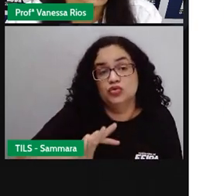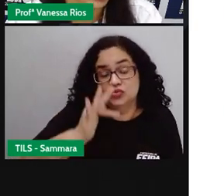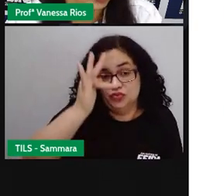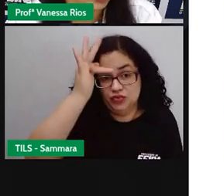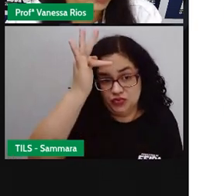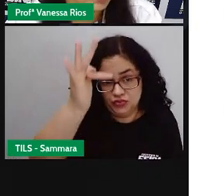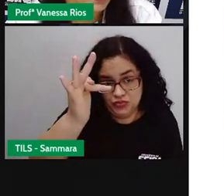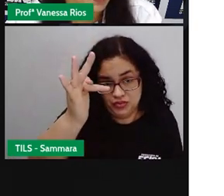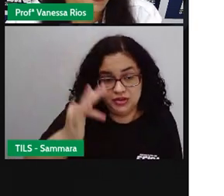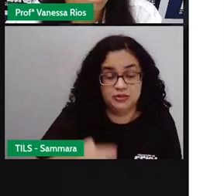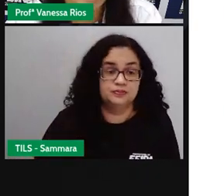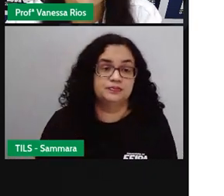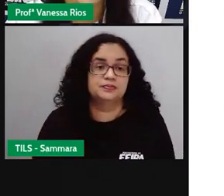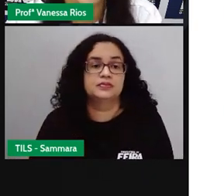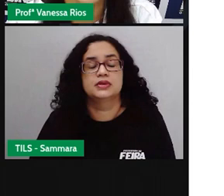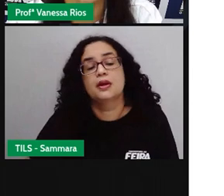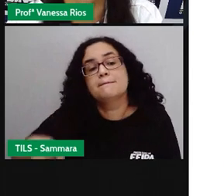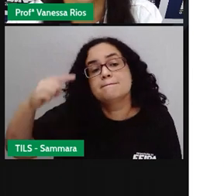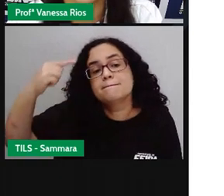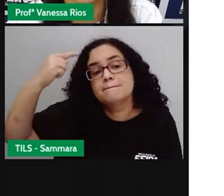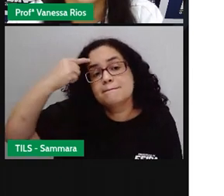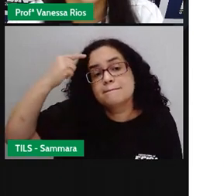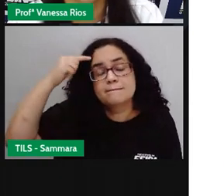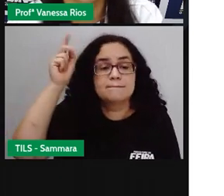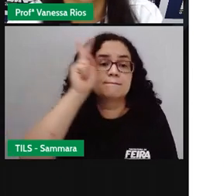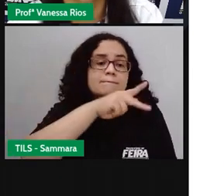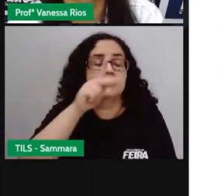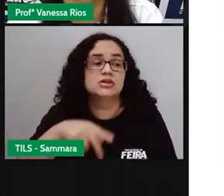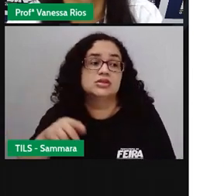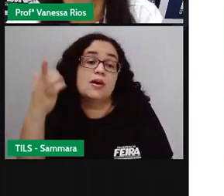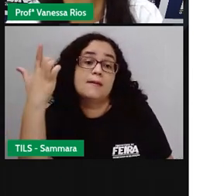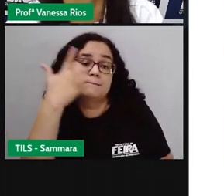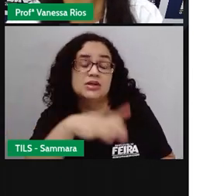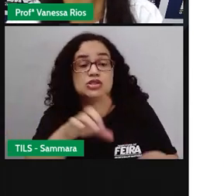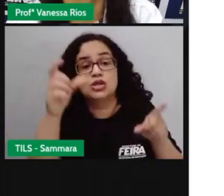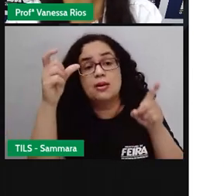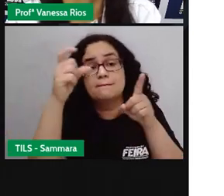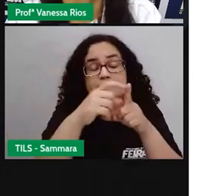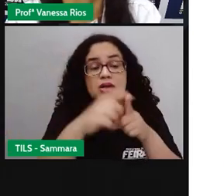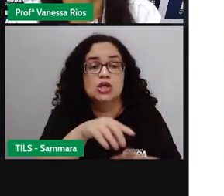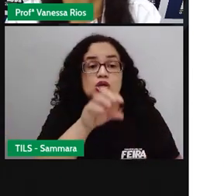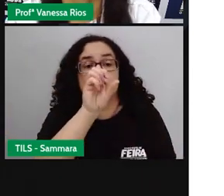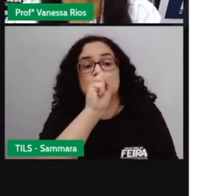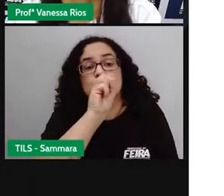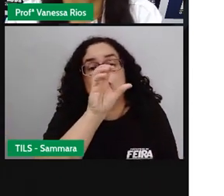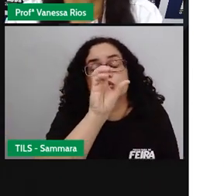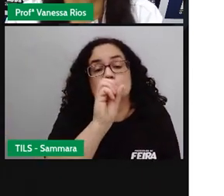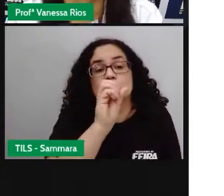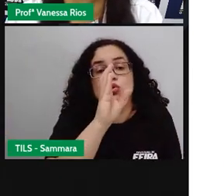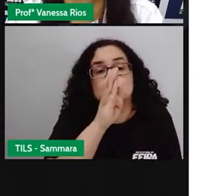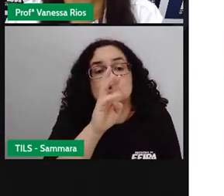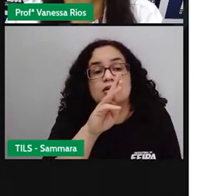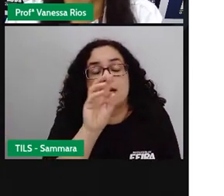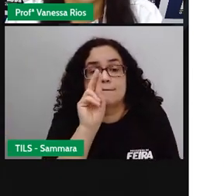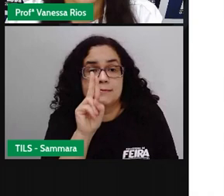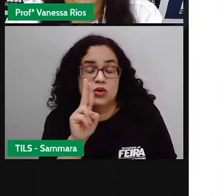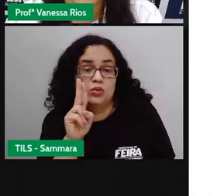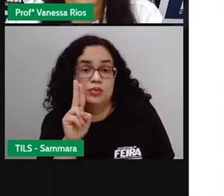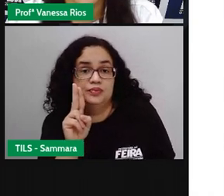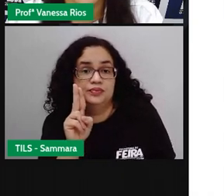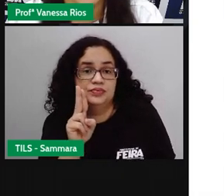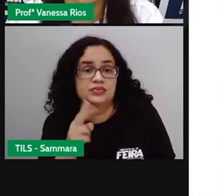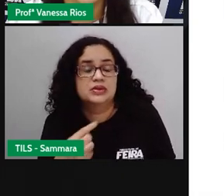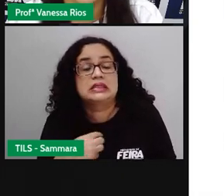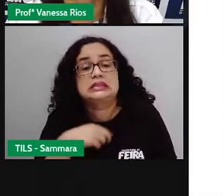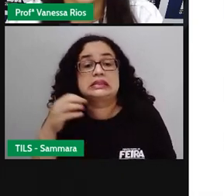futuro? Pensem aí, a Pró vai repetir a palavra, ó, Sobrou. Quando a gente fala de Sobrou,